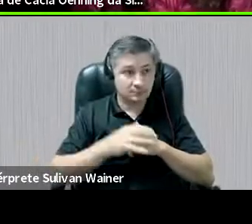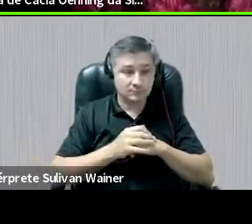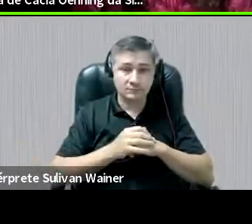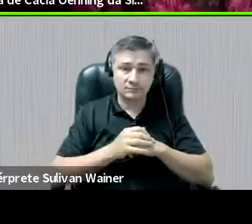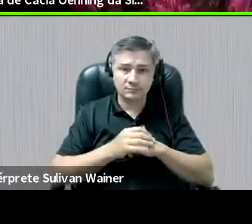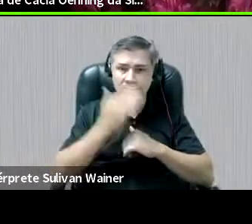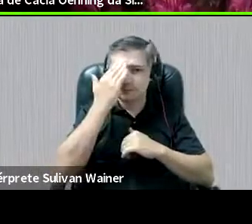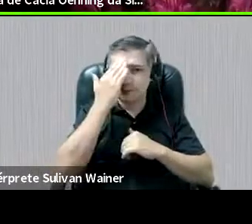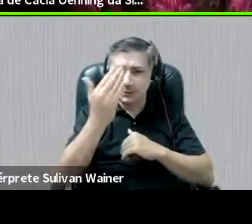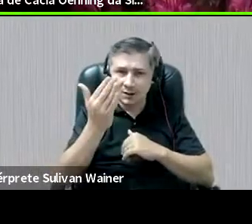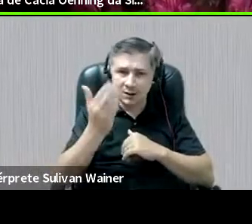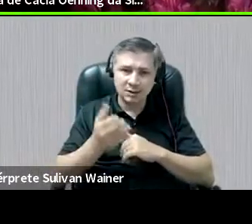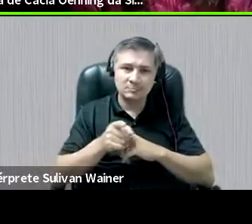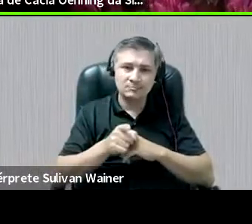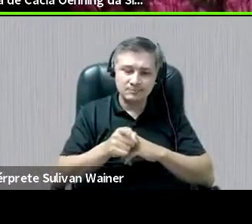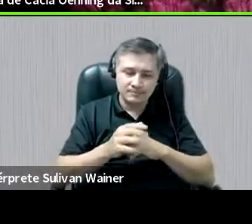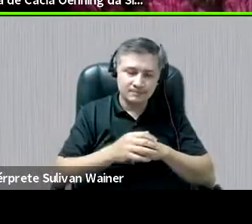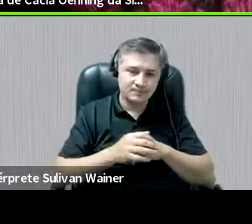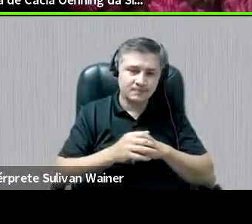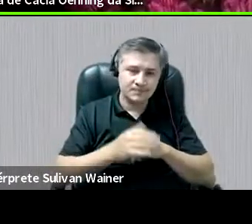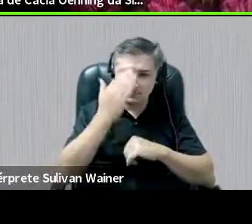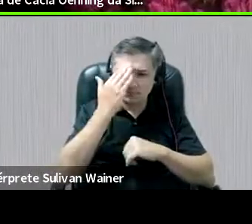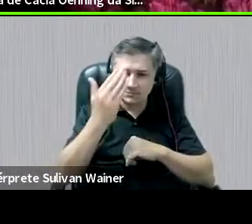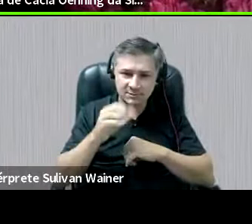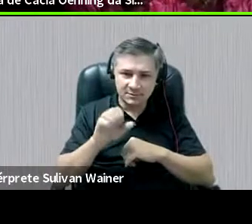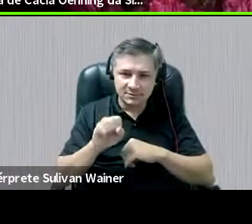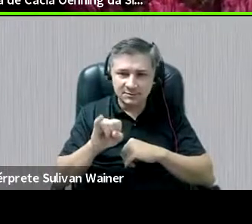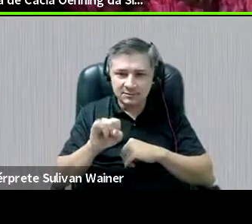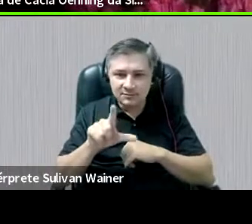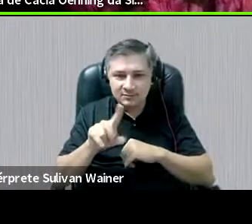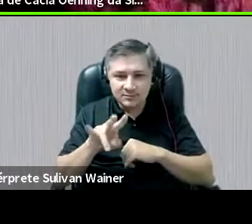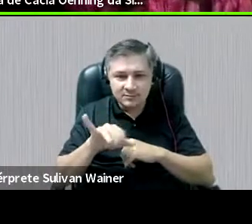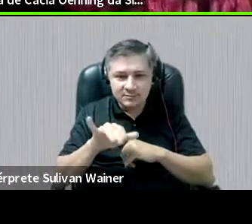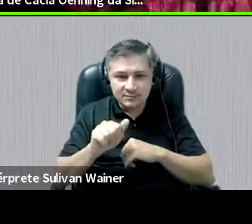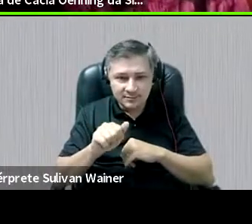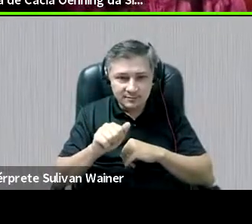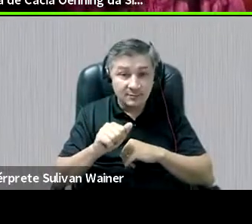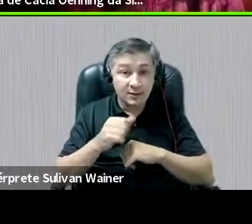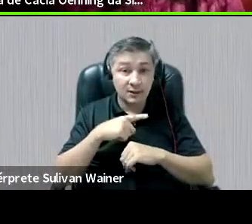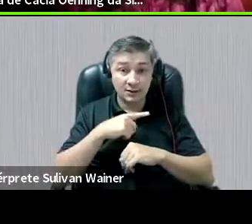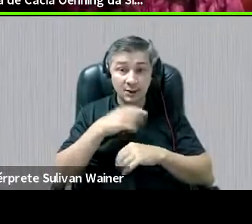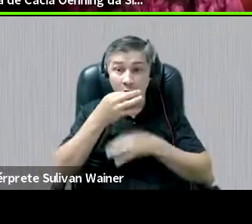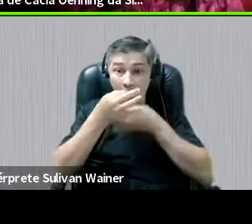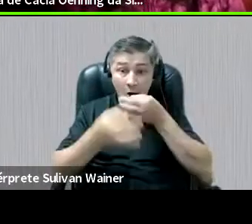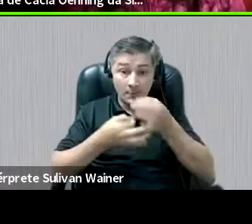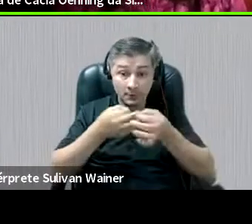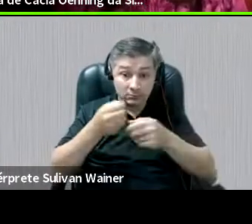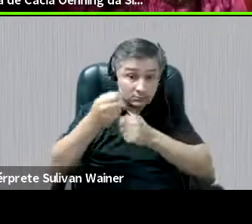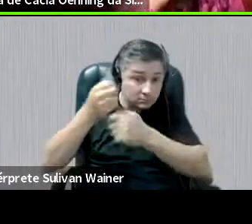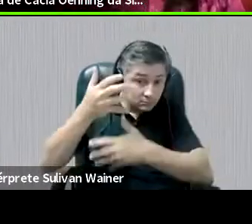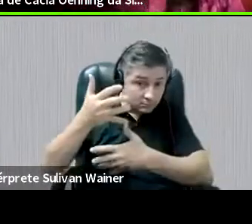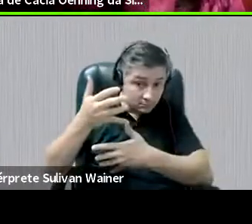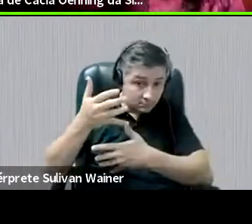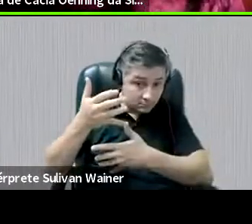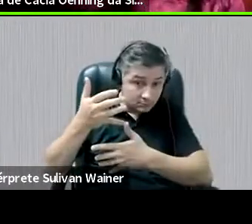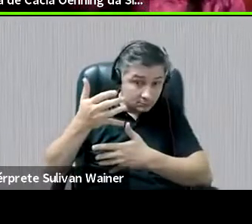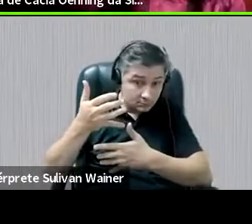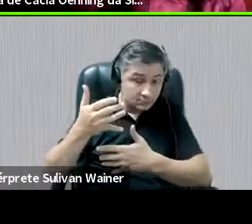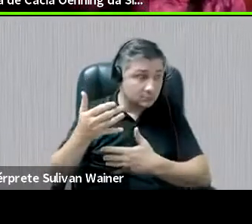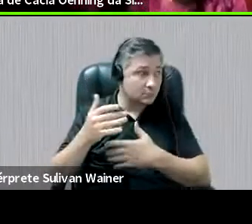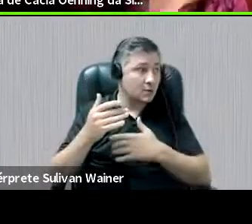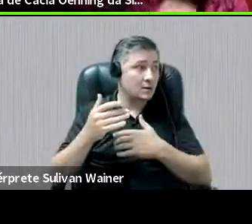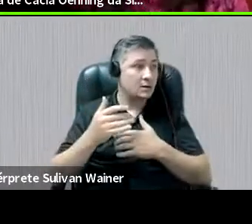Obrigada, Bete, obrigada, Silvia e Regina. A gente tem um comentário aqui no chat